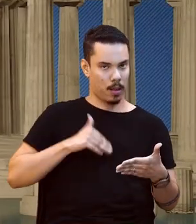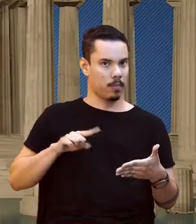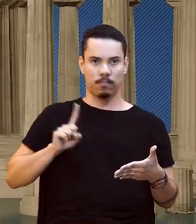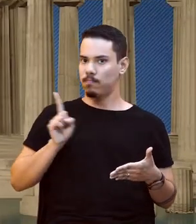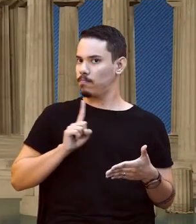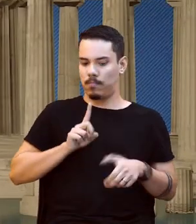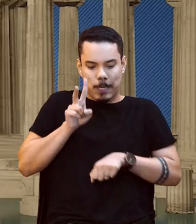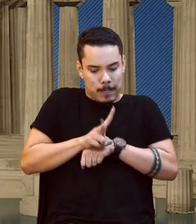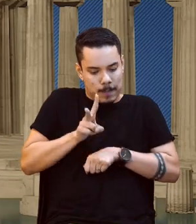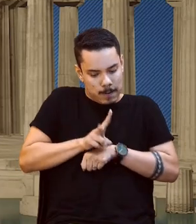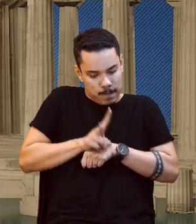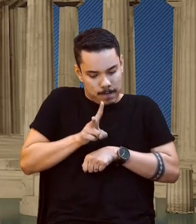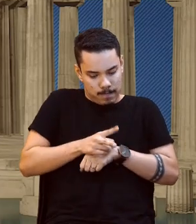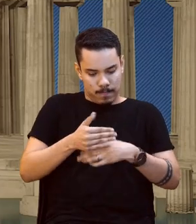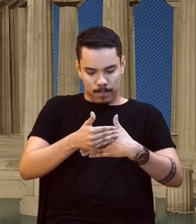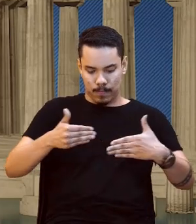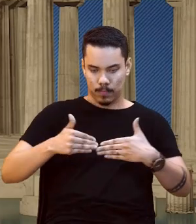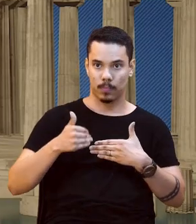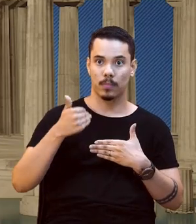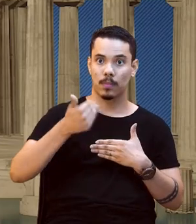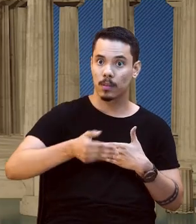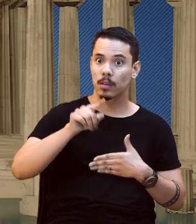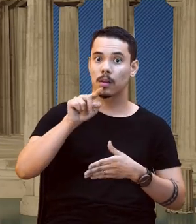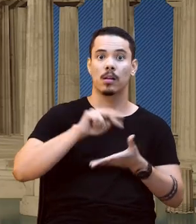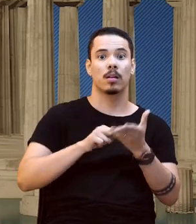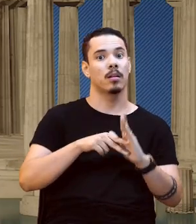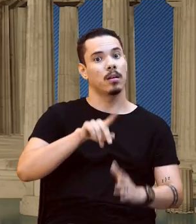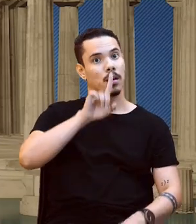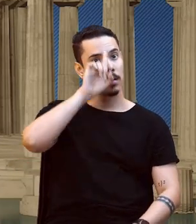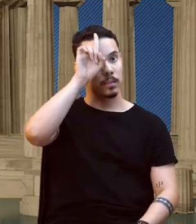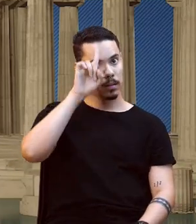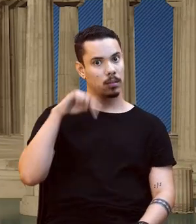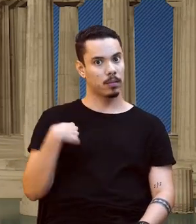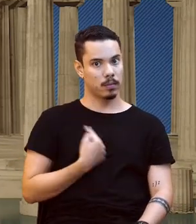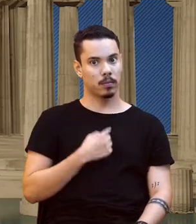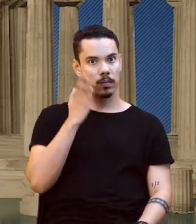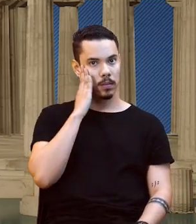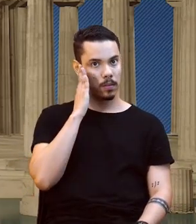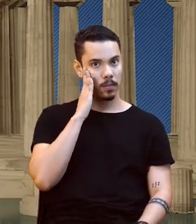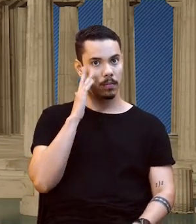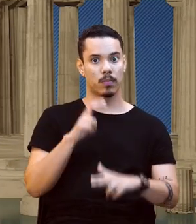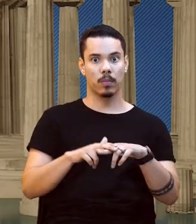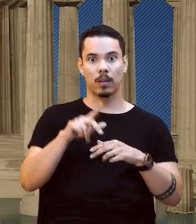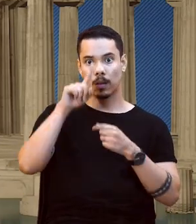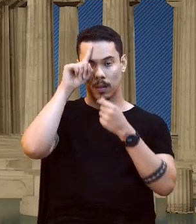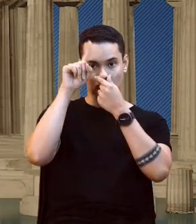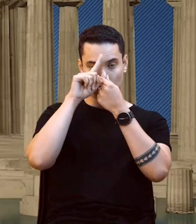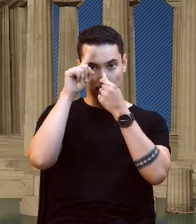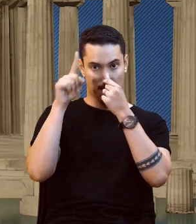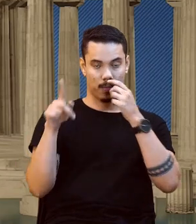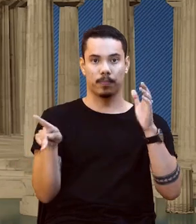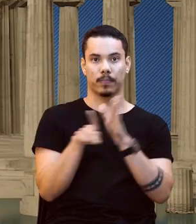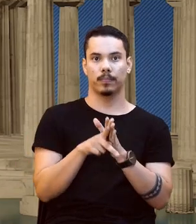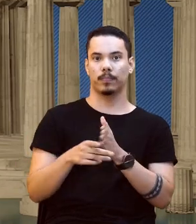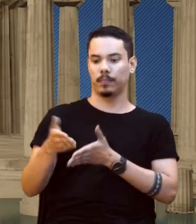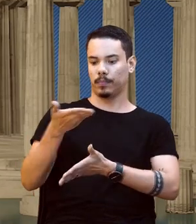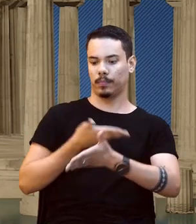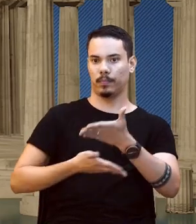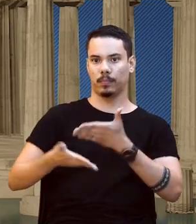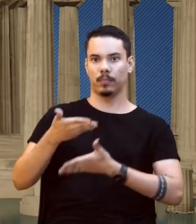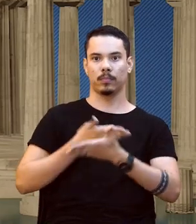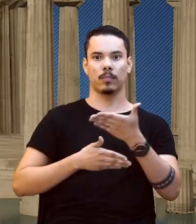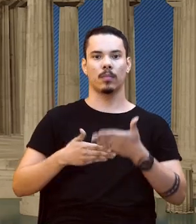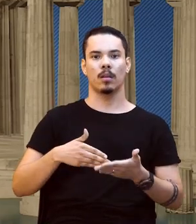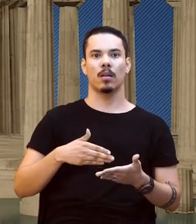Veja, a preservação, a ideia é essa, tá? Os corredores ecológicos. Criar essa interação. O homem tá lá na sua área de